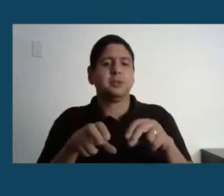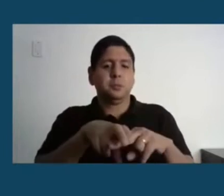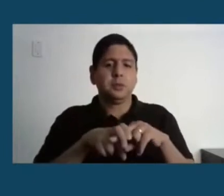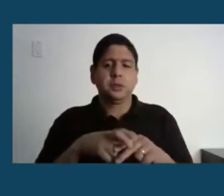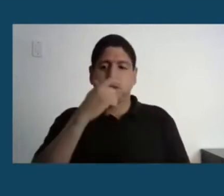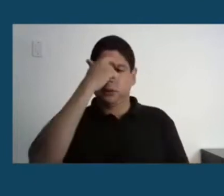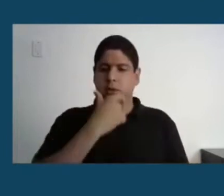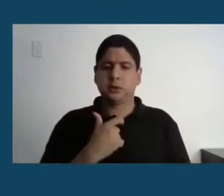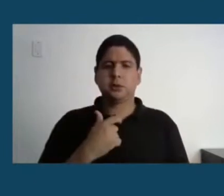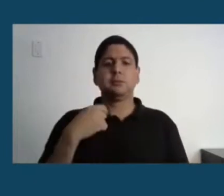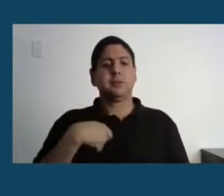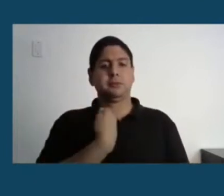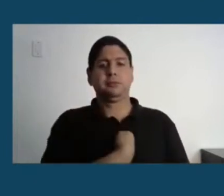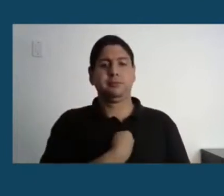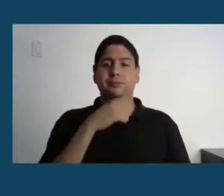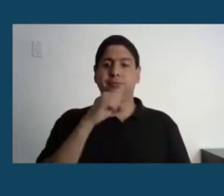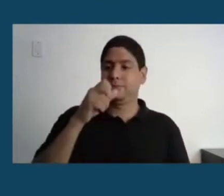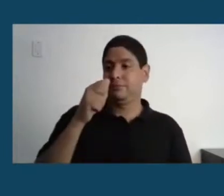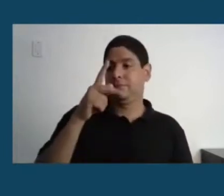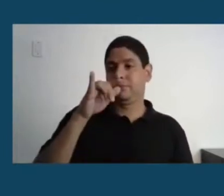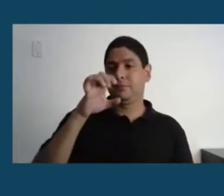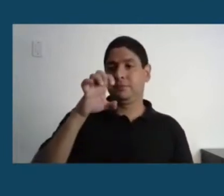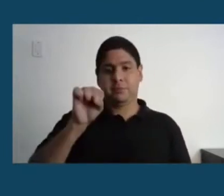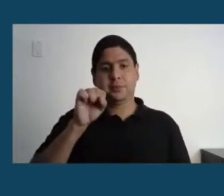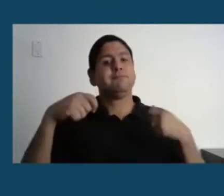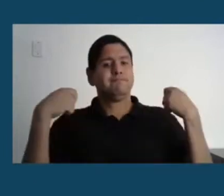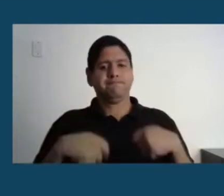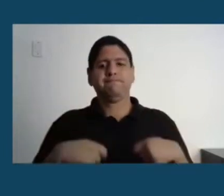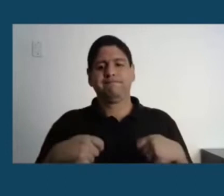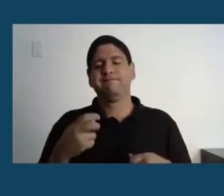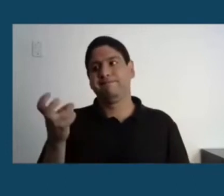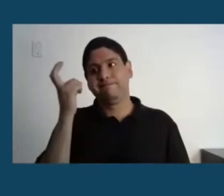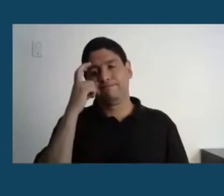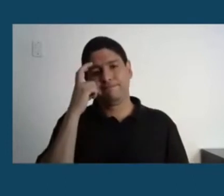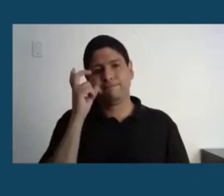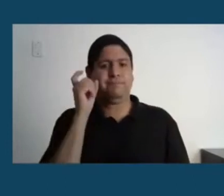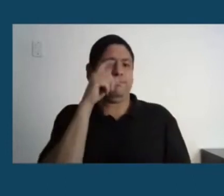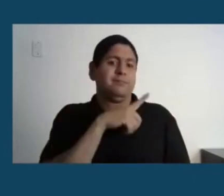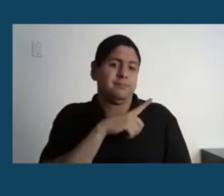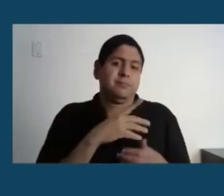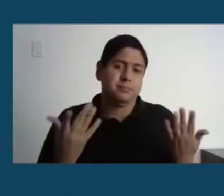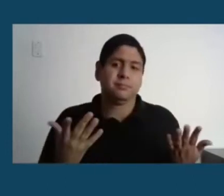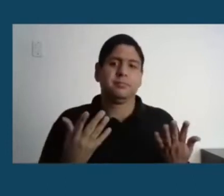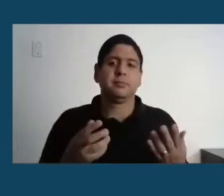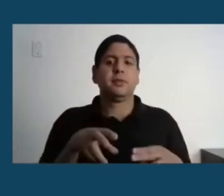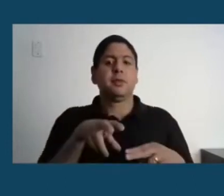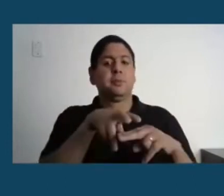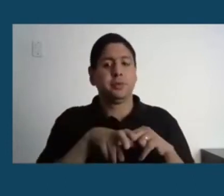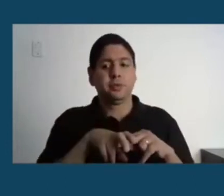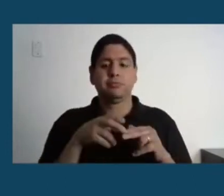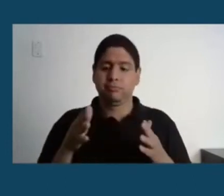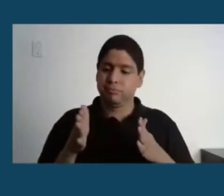sapiens. Está difícil. Nós estamos a muito bom caminho de